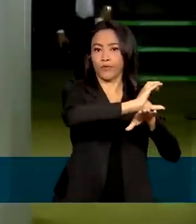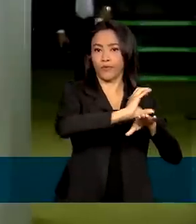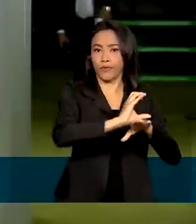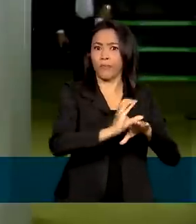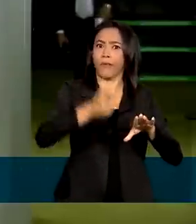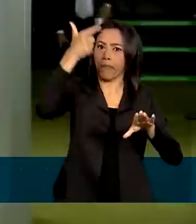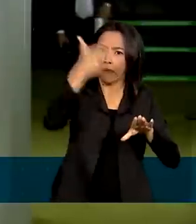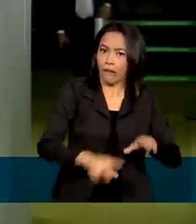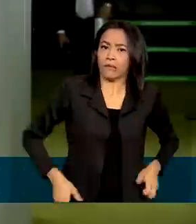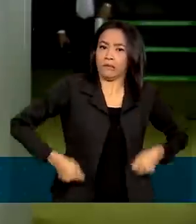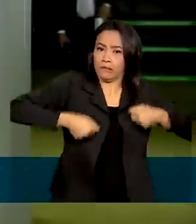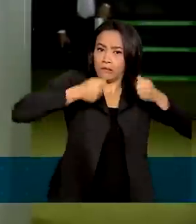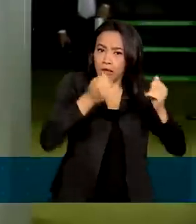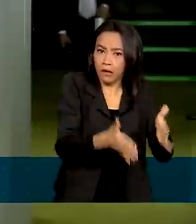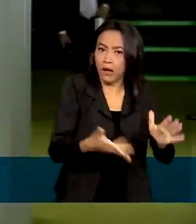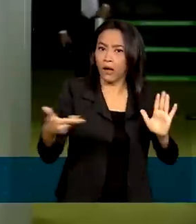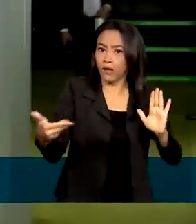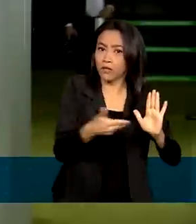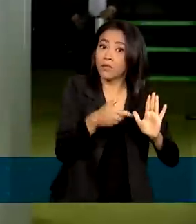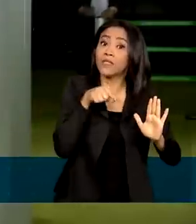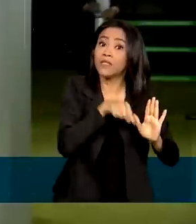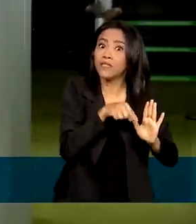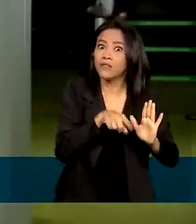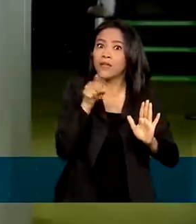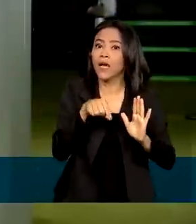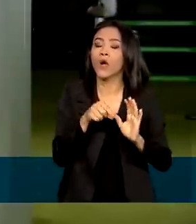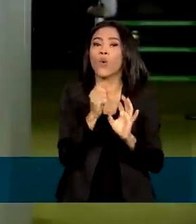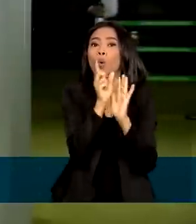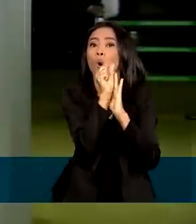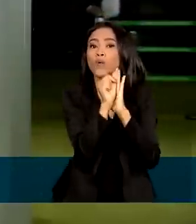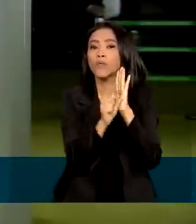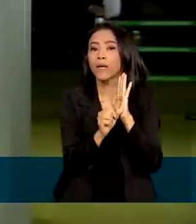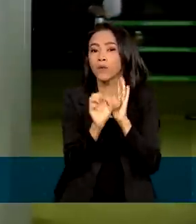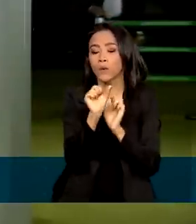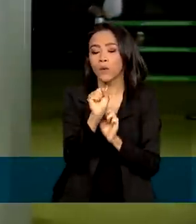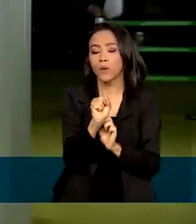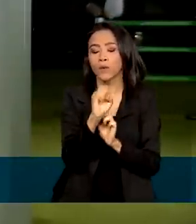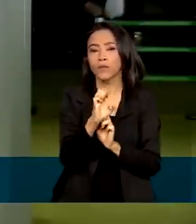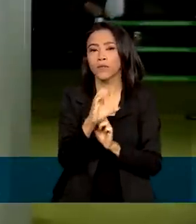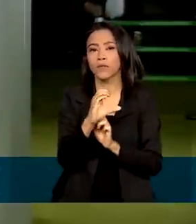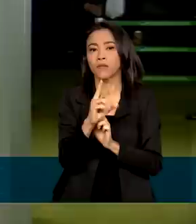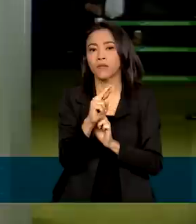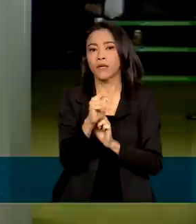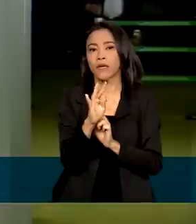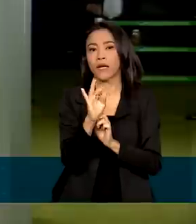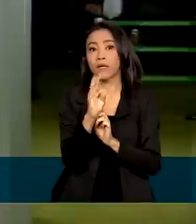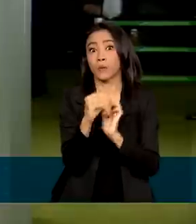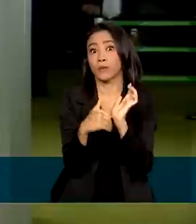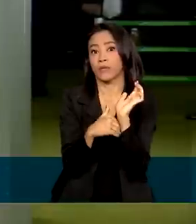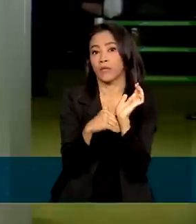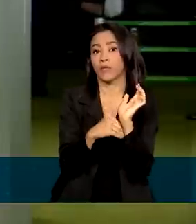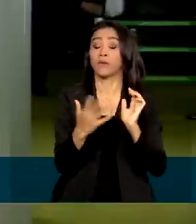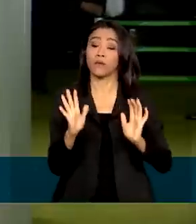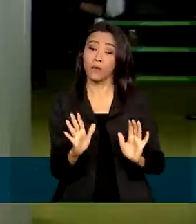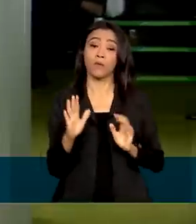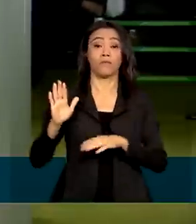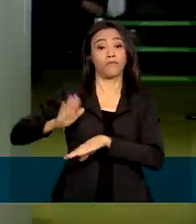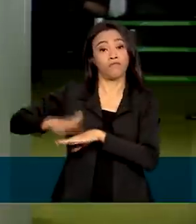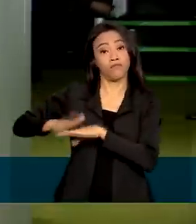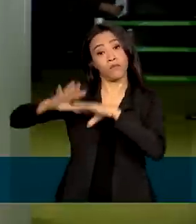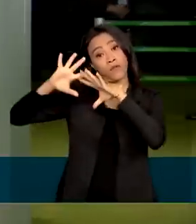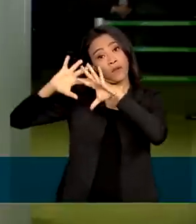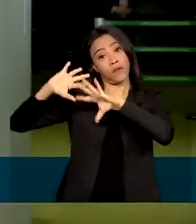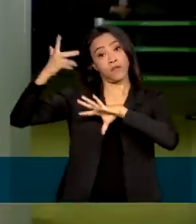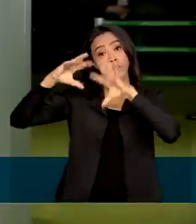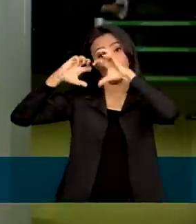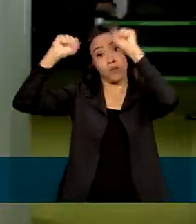despesas públicas, mecanismo que ficou conhecido como orçamento secreto. Em resposta à decisão do STF, os parlamentares